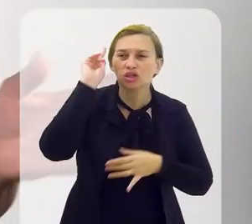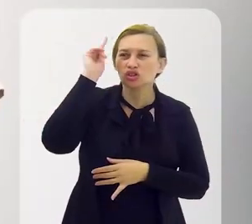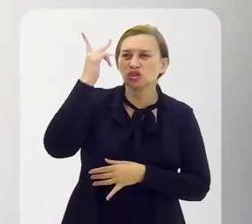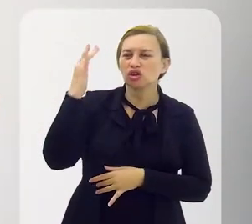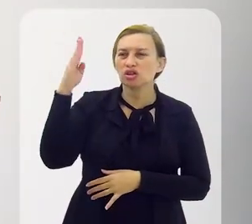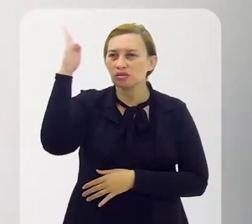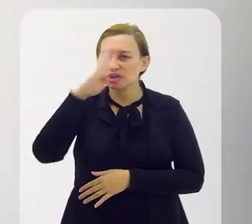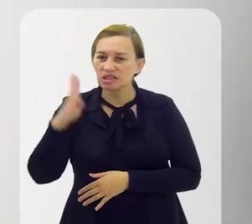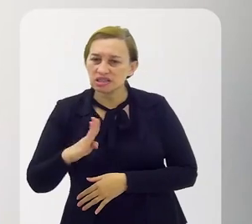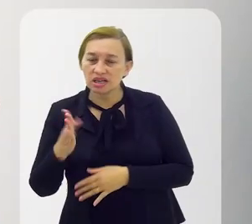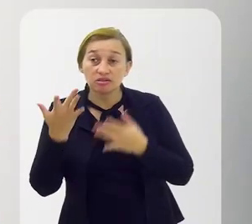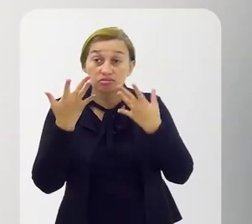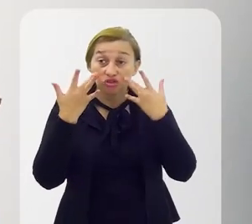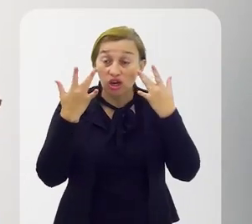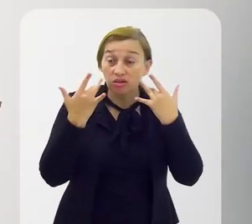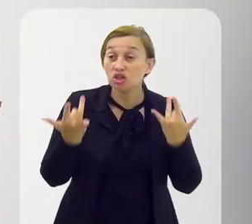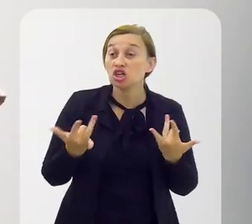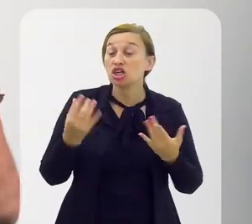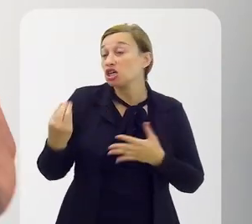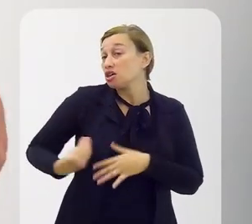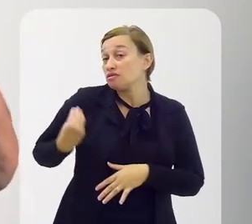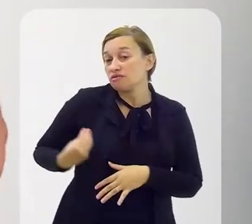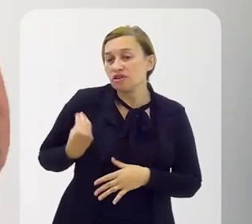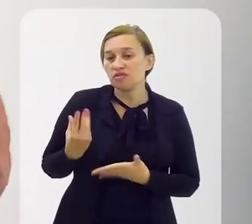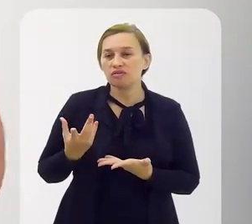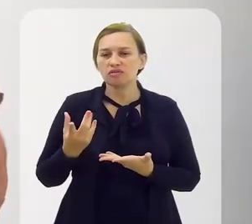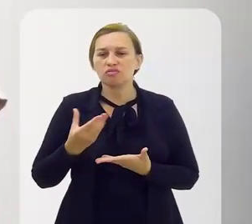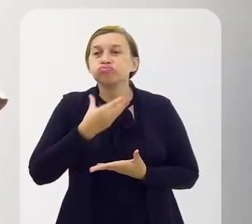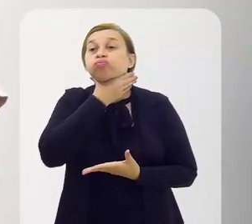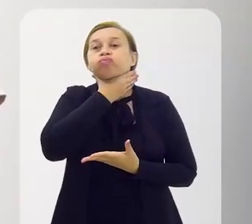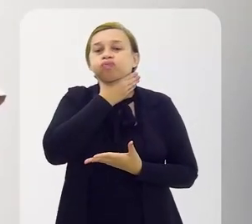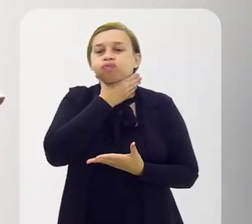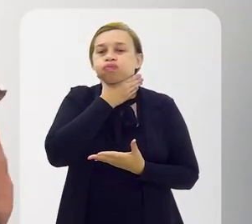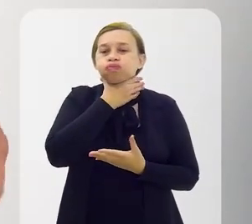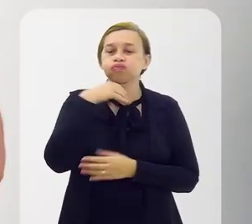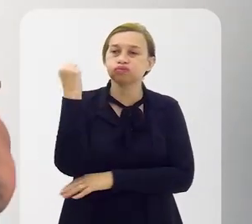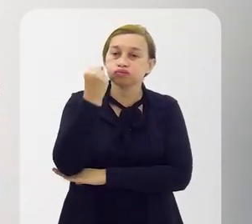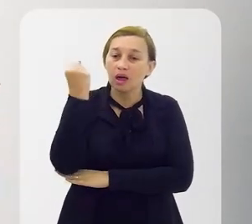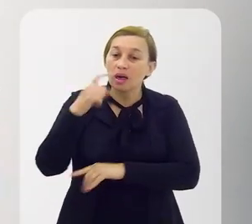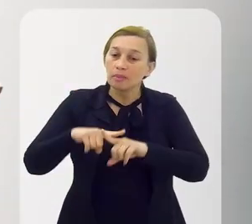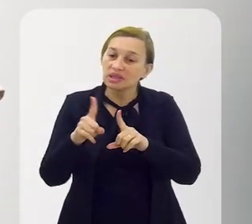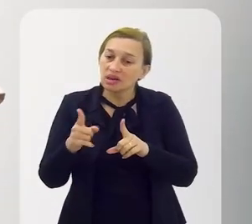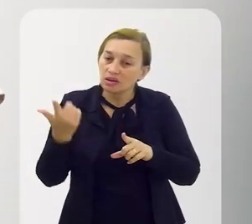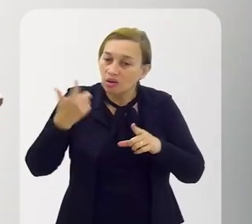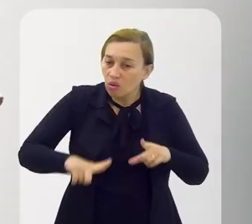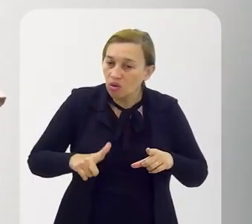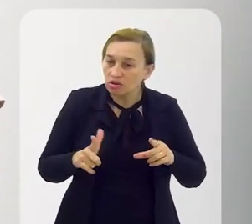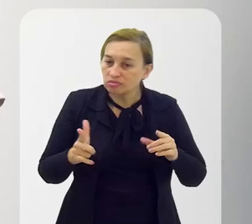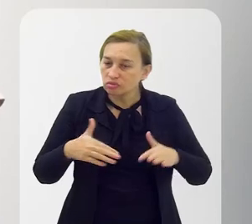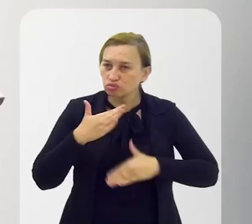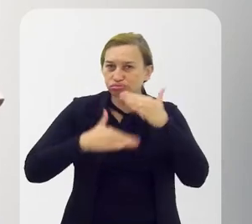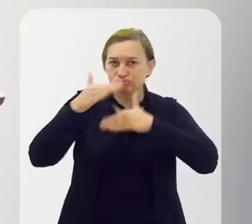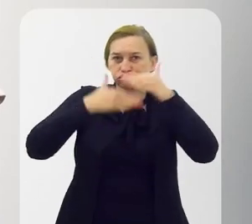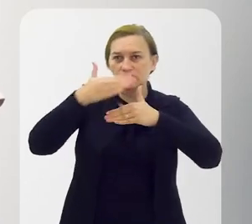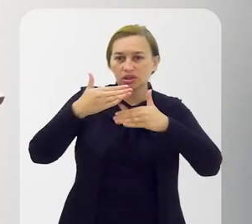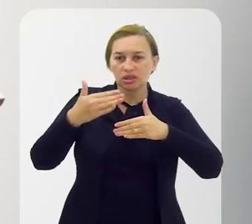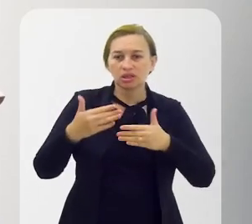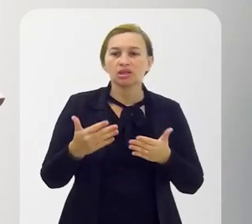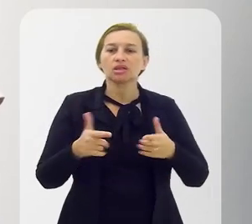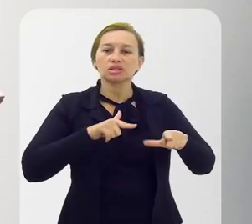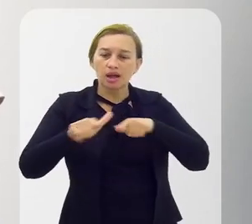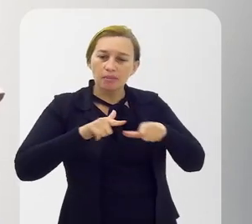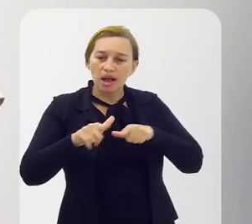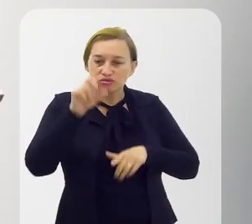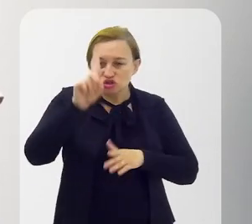importante na história do teatro brasileiro E que vive uma crise grande, que agora a gente está recuperando ela Mas ela também trabalha com